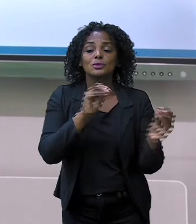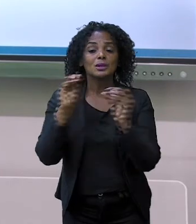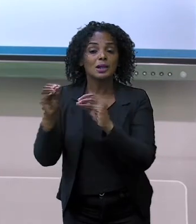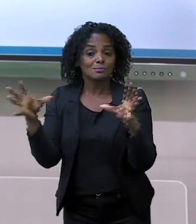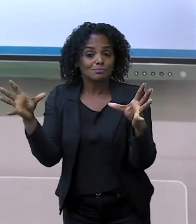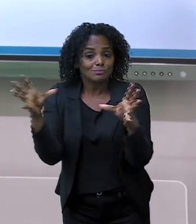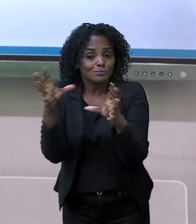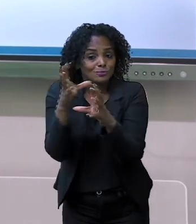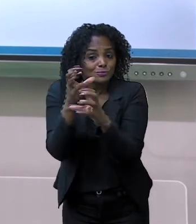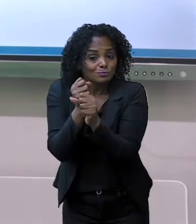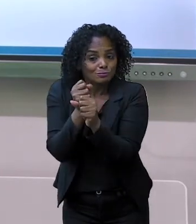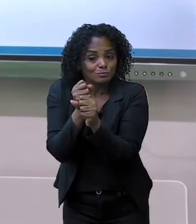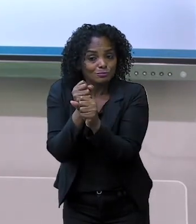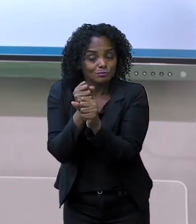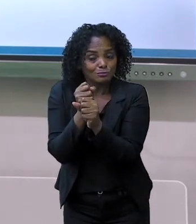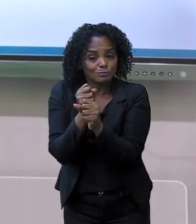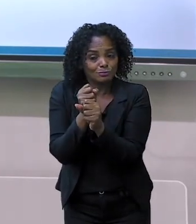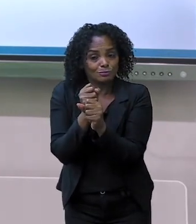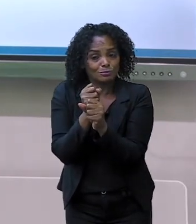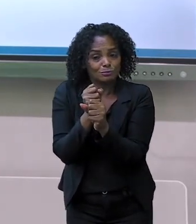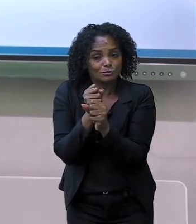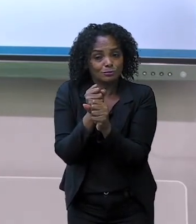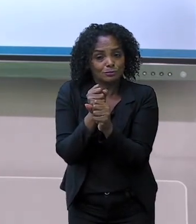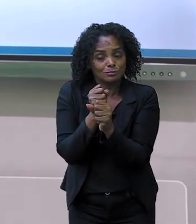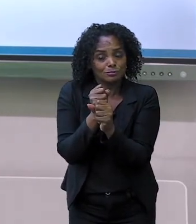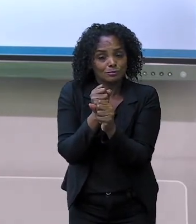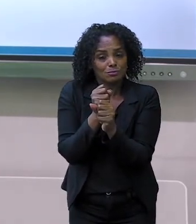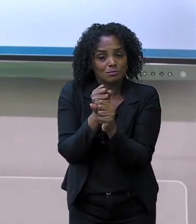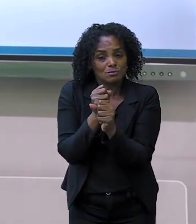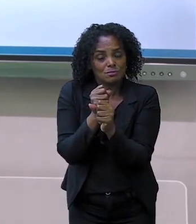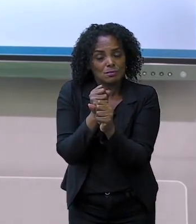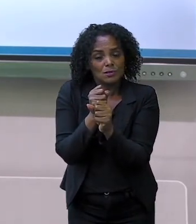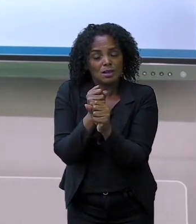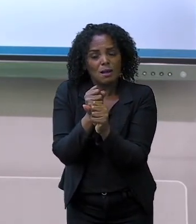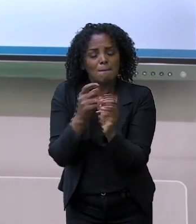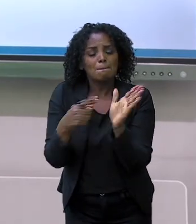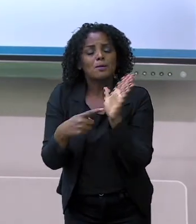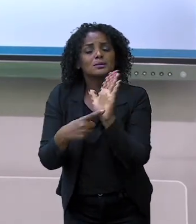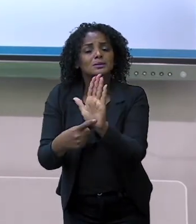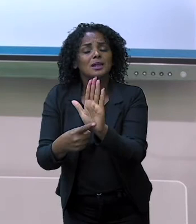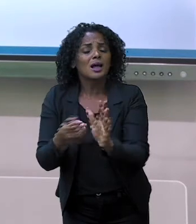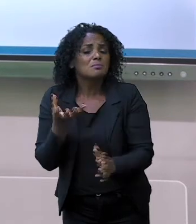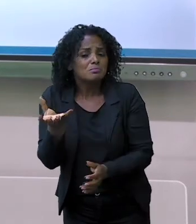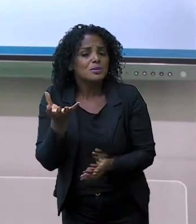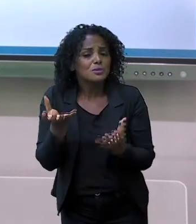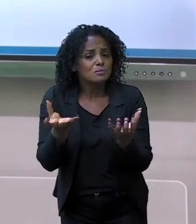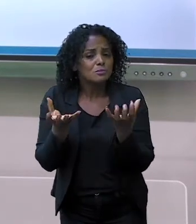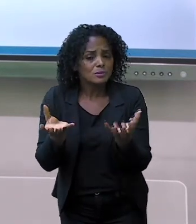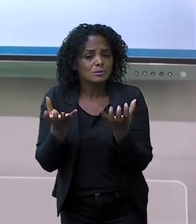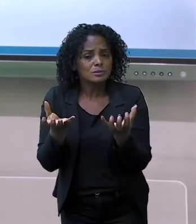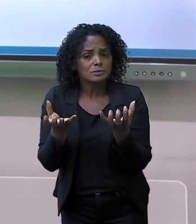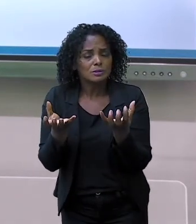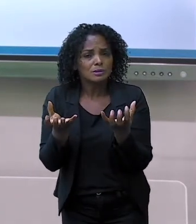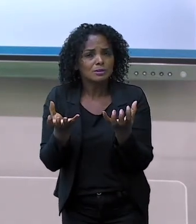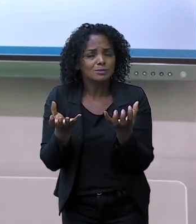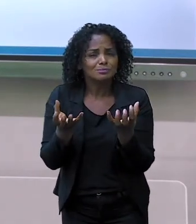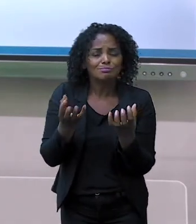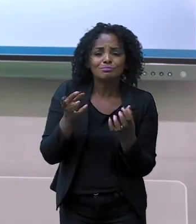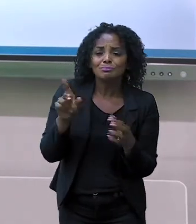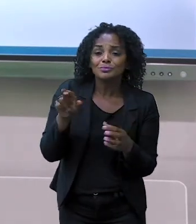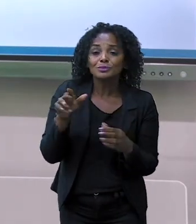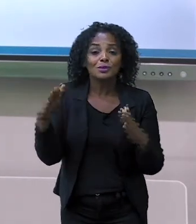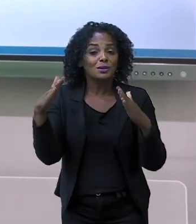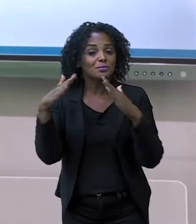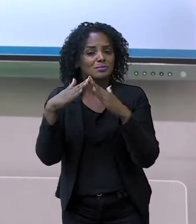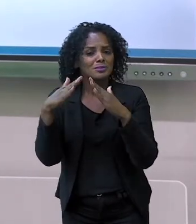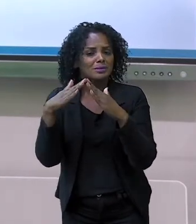vendo? Quinze. Só que eu quero representar como se fosse lá na casa. As unidades